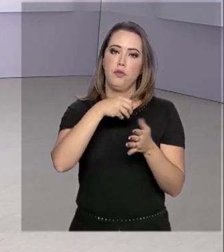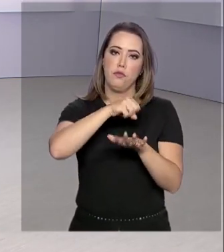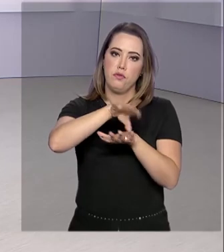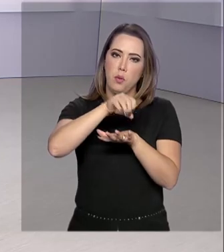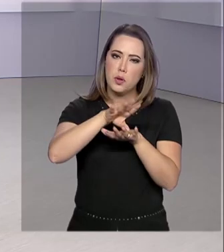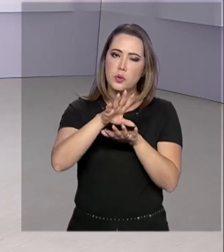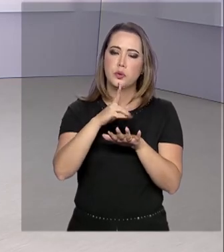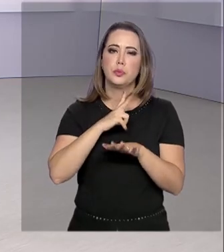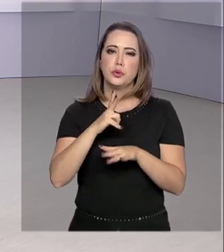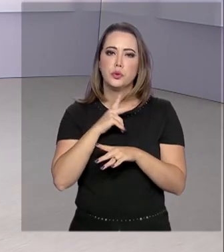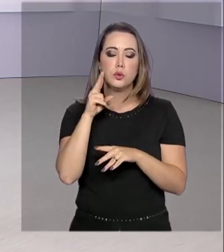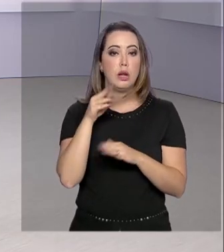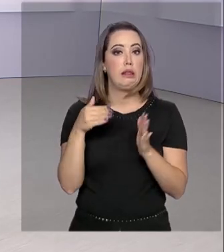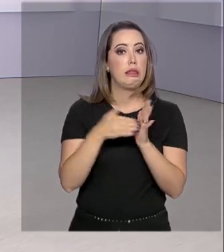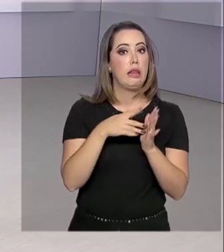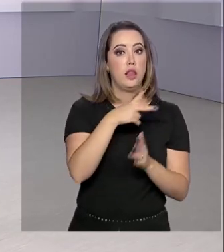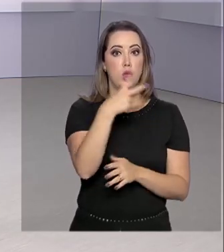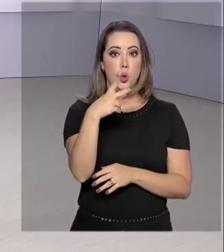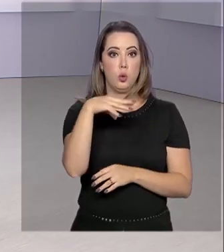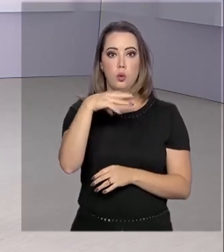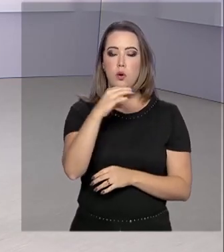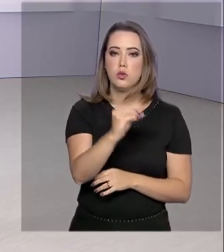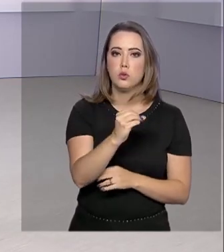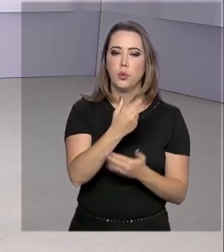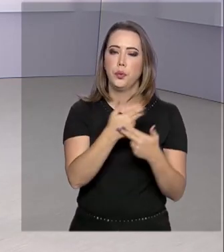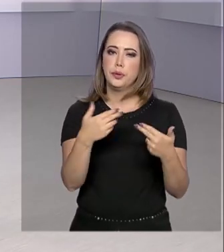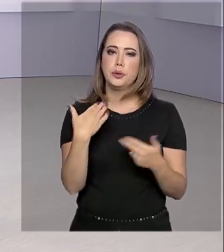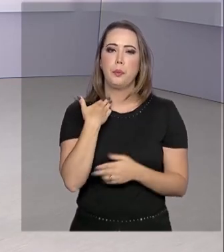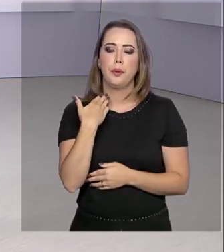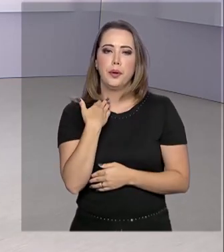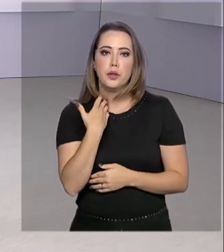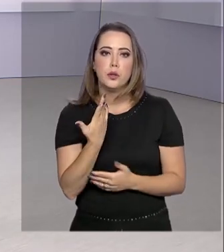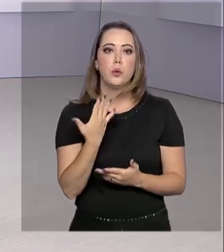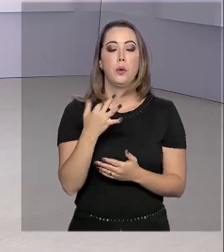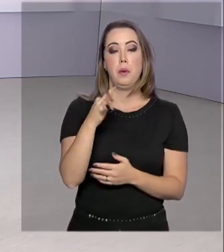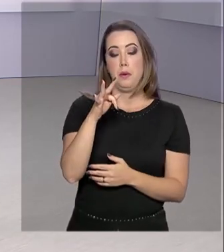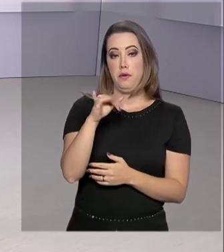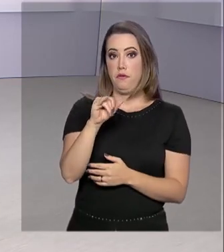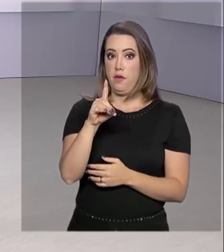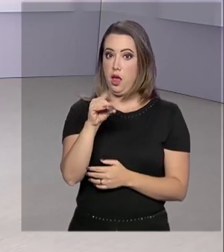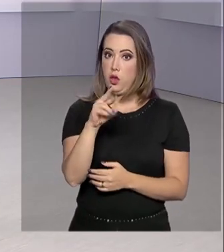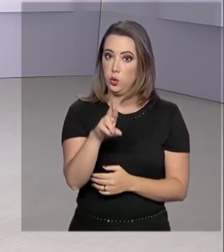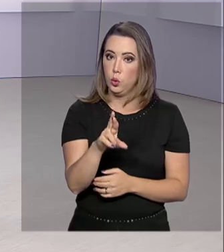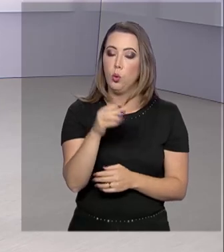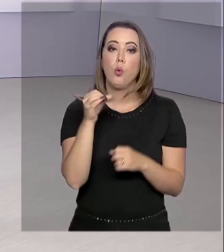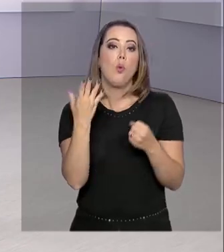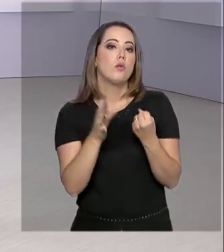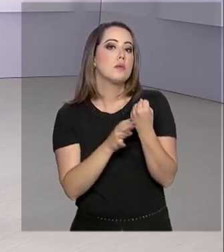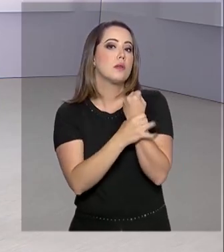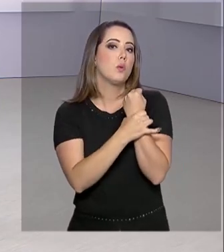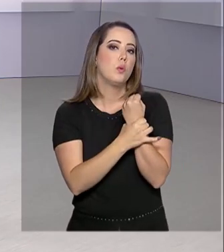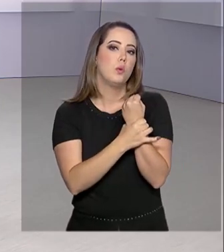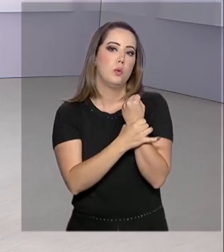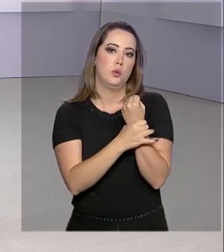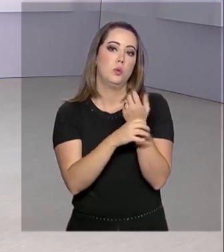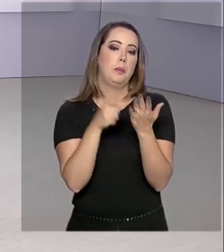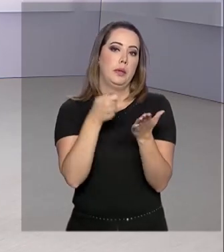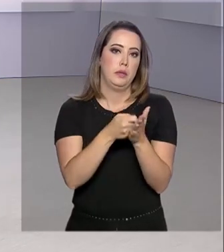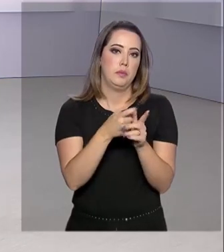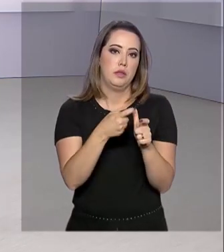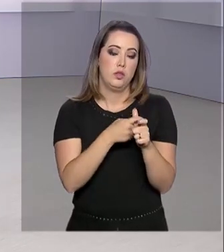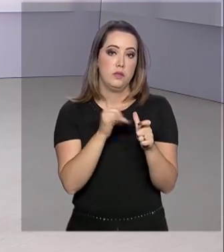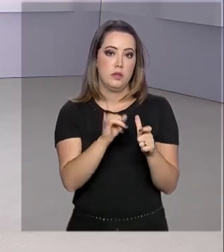-feira, dia 2 de março. São dados bancários, informações sobre o fiador e o seguro para o pagamento da dívida em caso de morte.